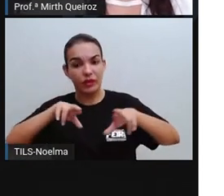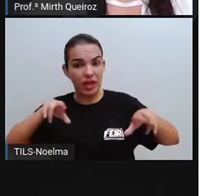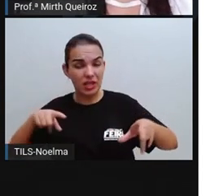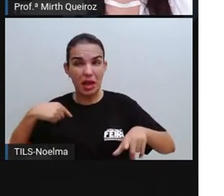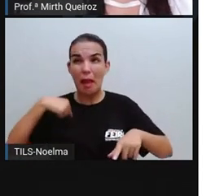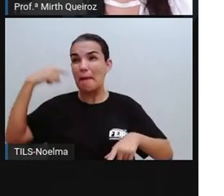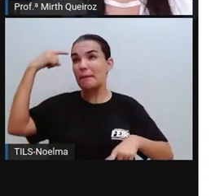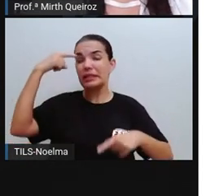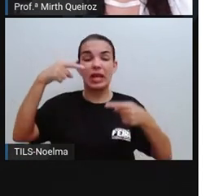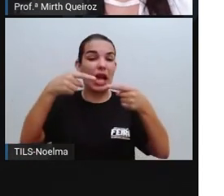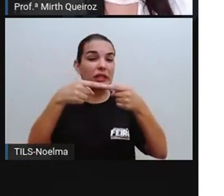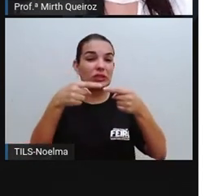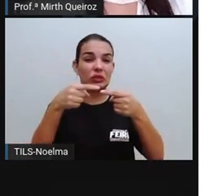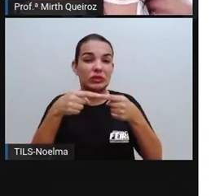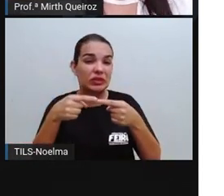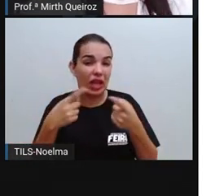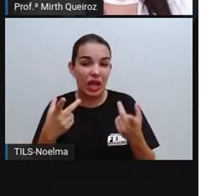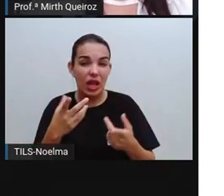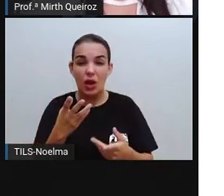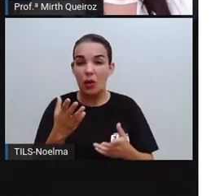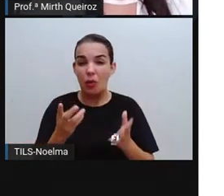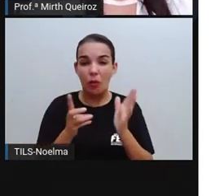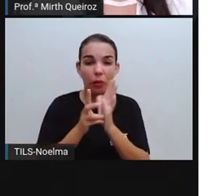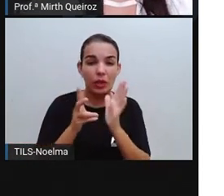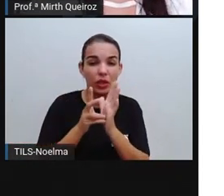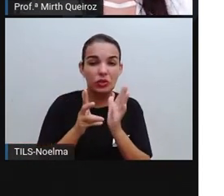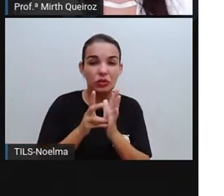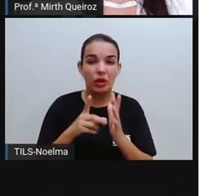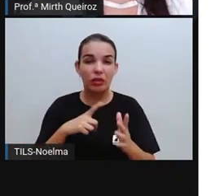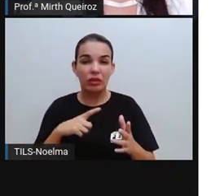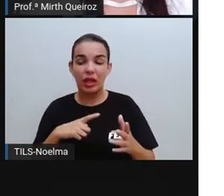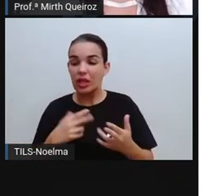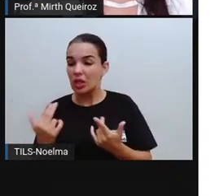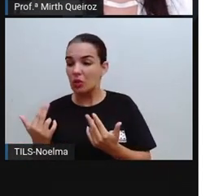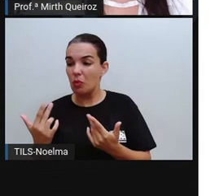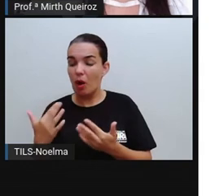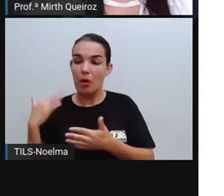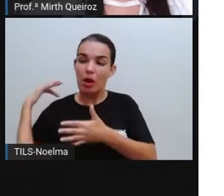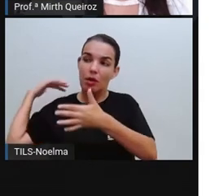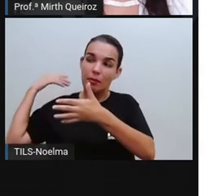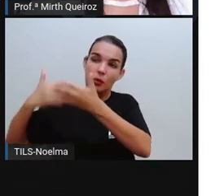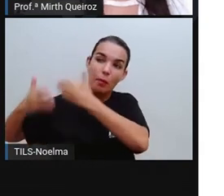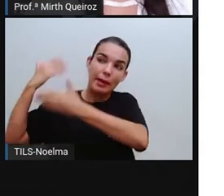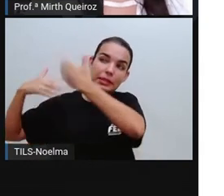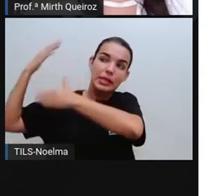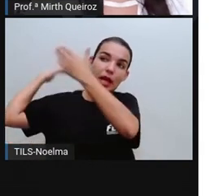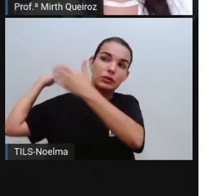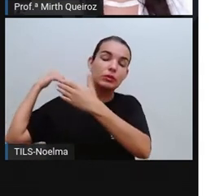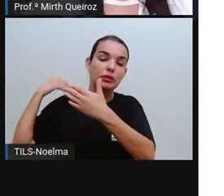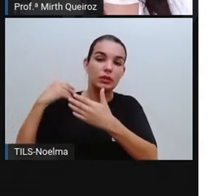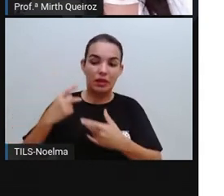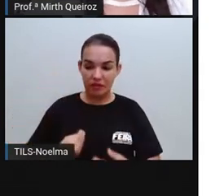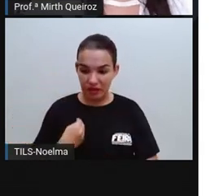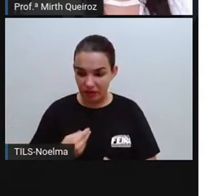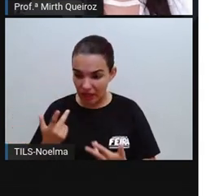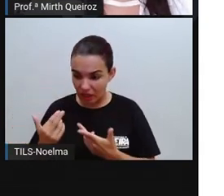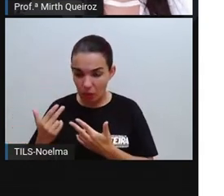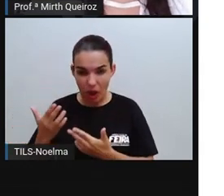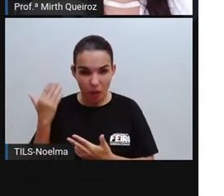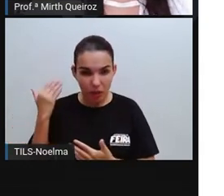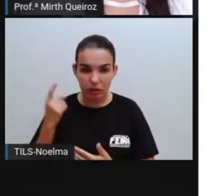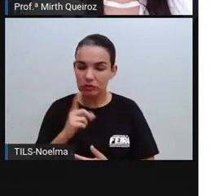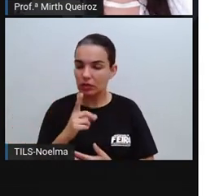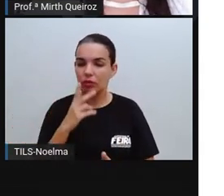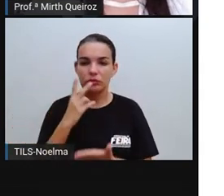fosse um único tipo de cultura, como se tivessem os mesmos costumes, e não, são populações distintas. No passado, a